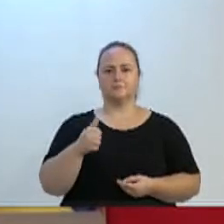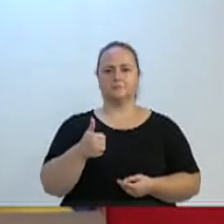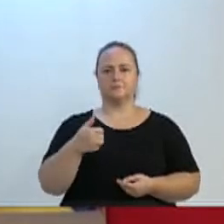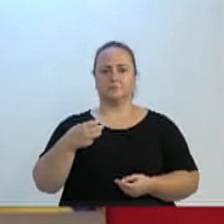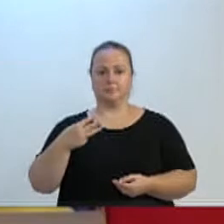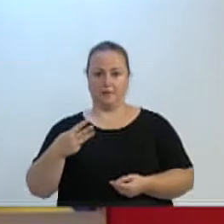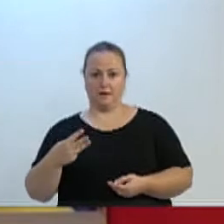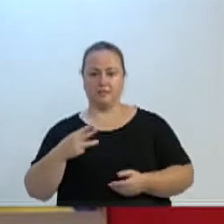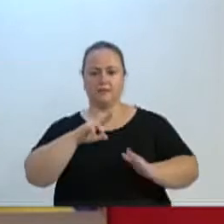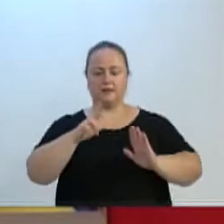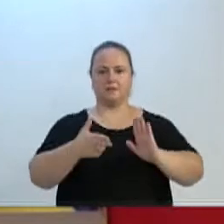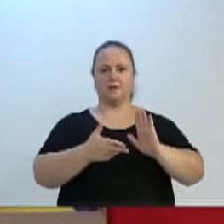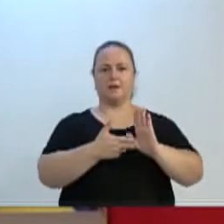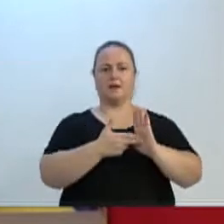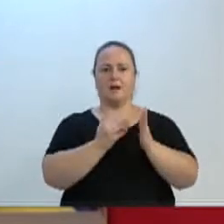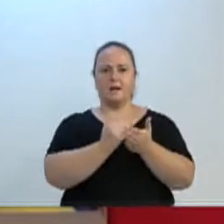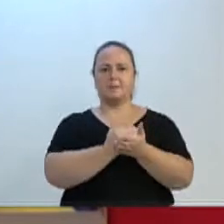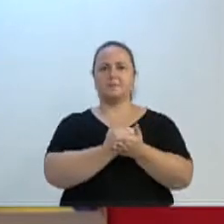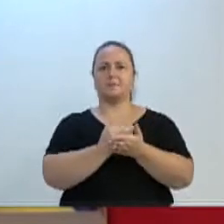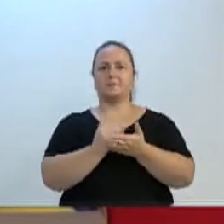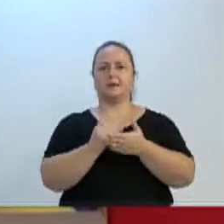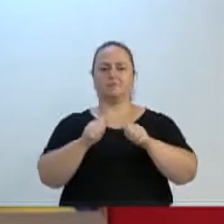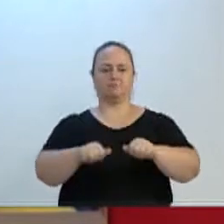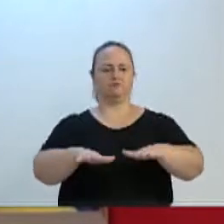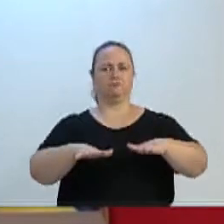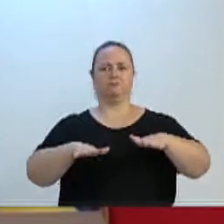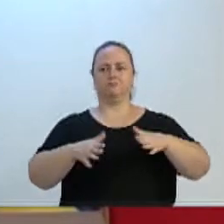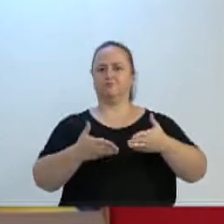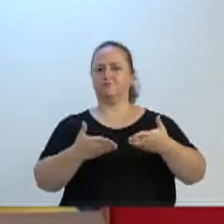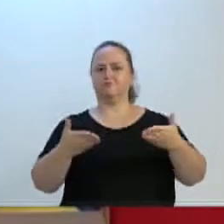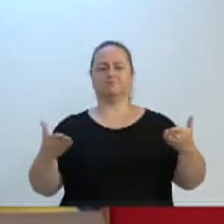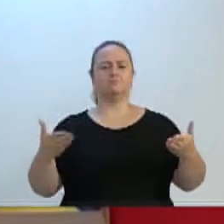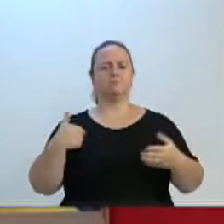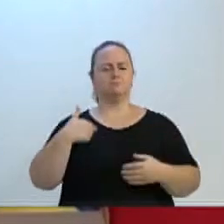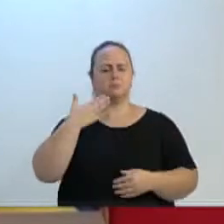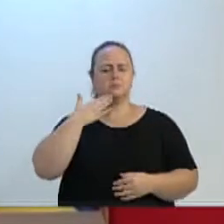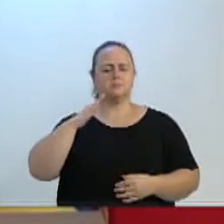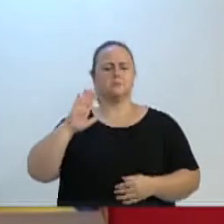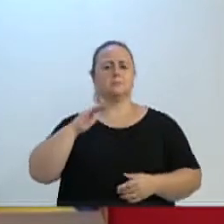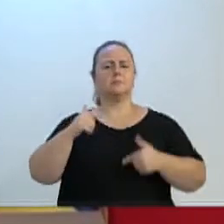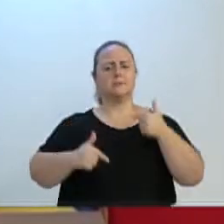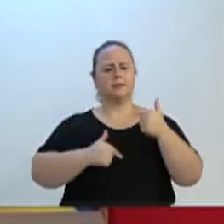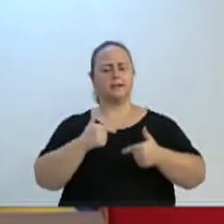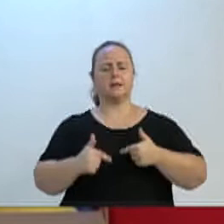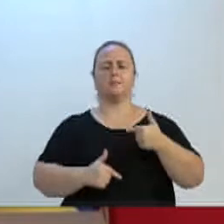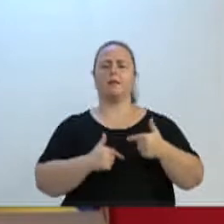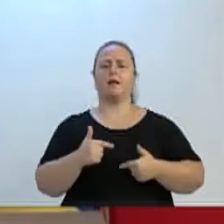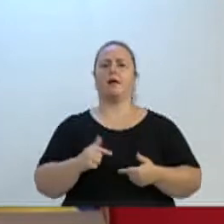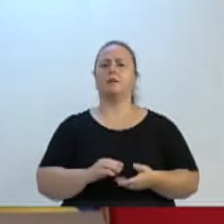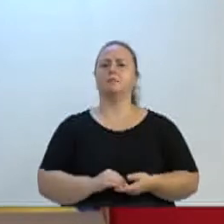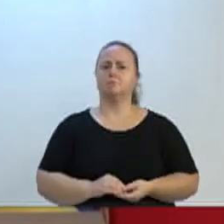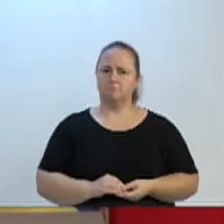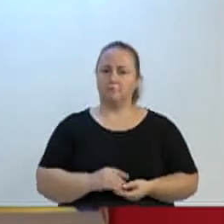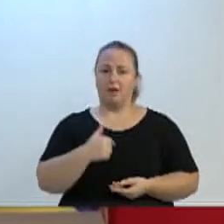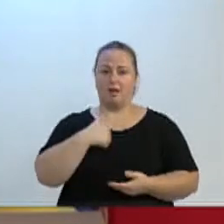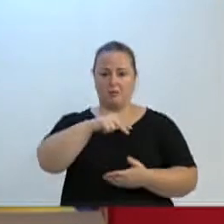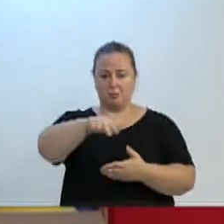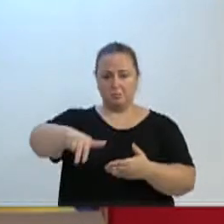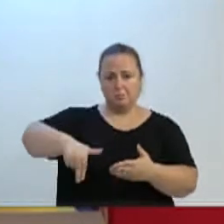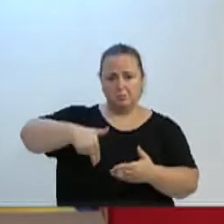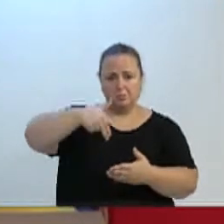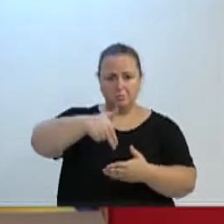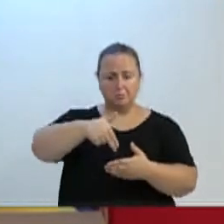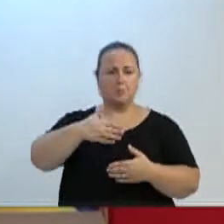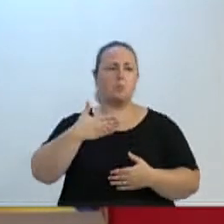sessão da nossa casa, eu prometi aos blumenauenses trabalho. Eu não viria nessa tribuna dar discurso, falar